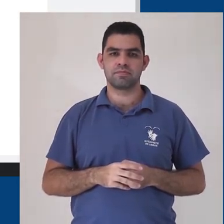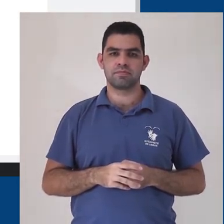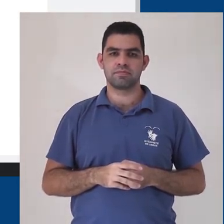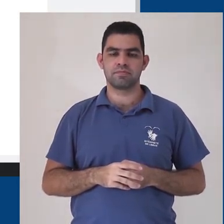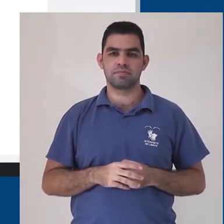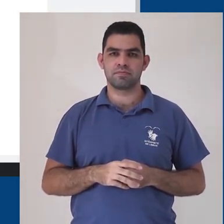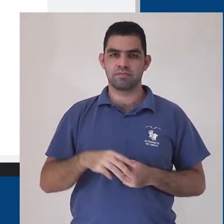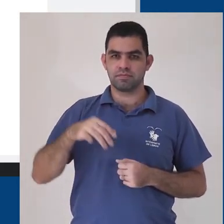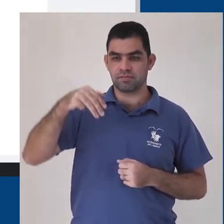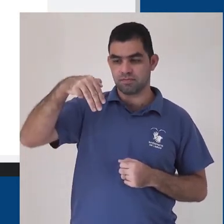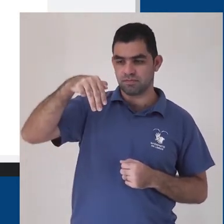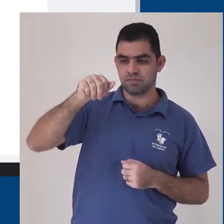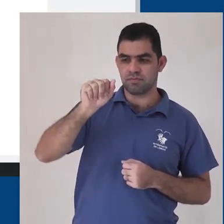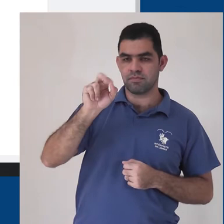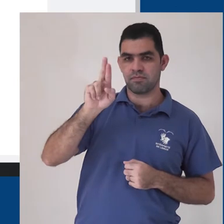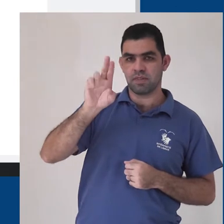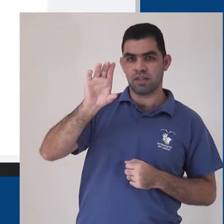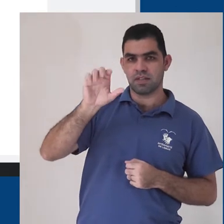marca texto,